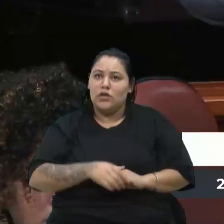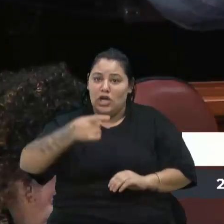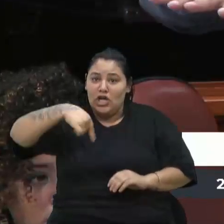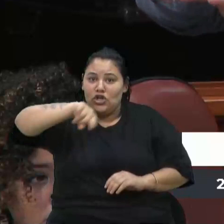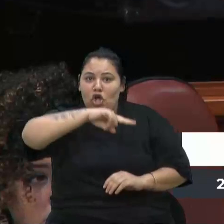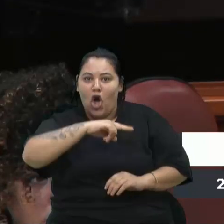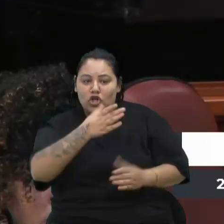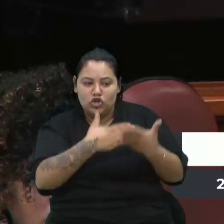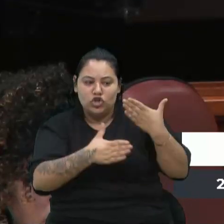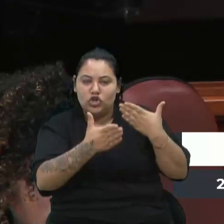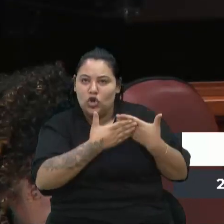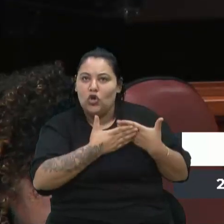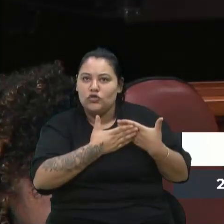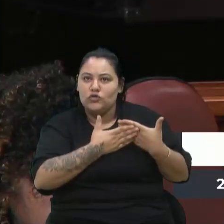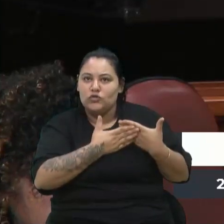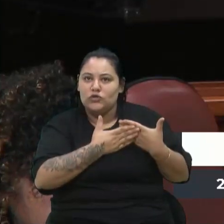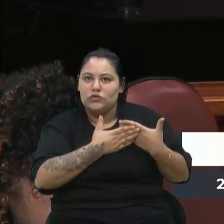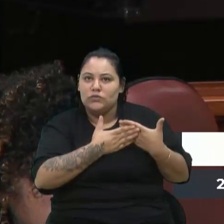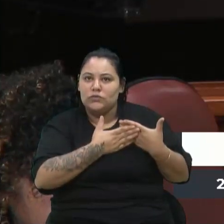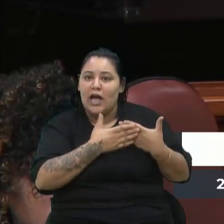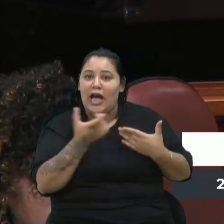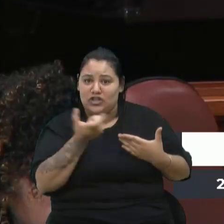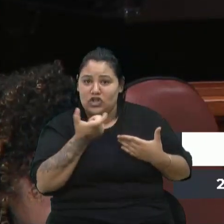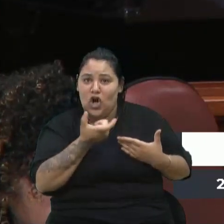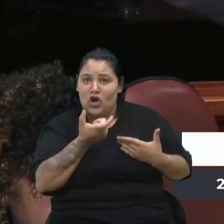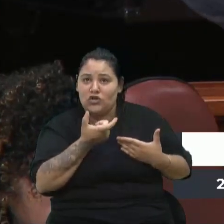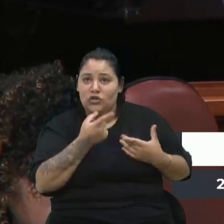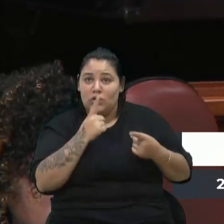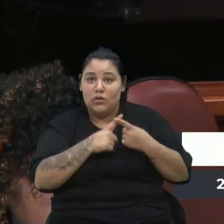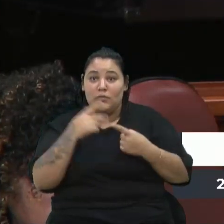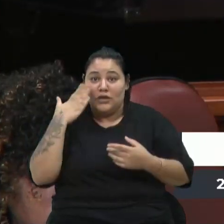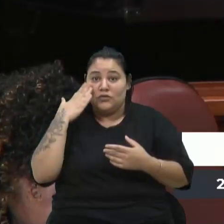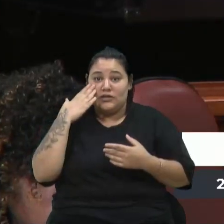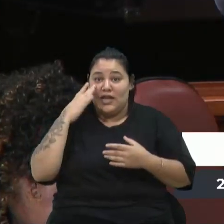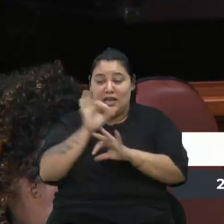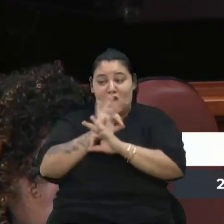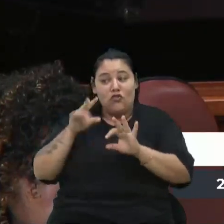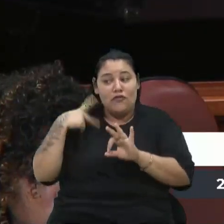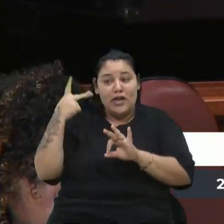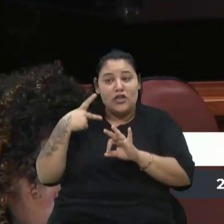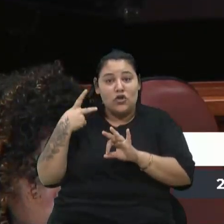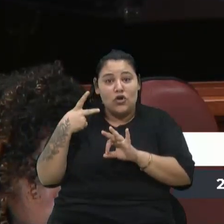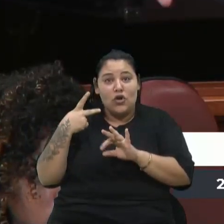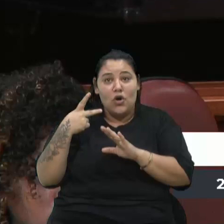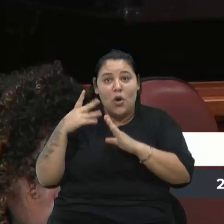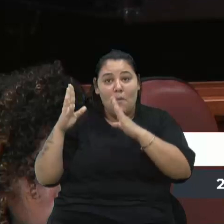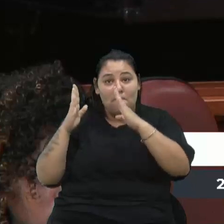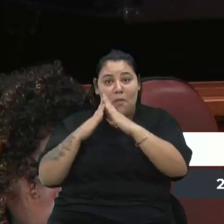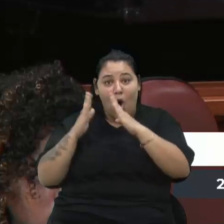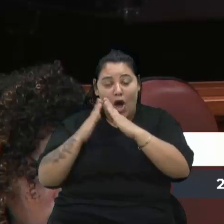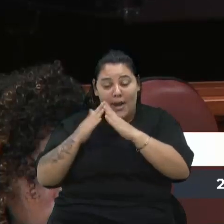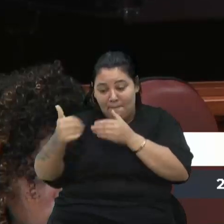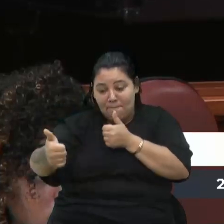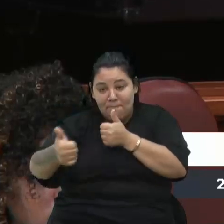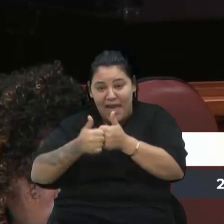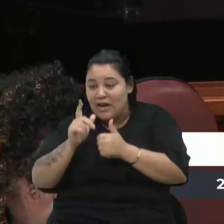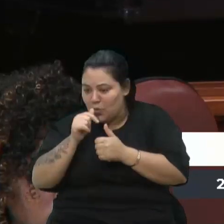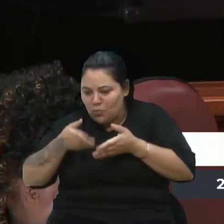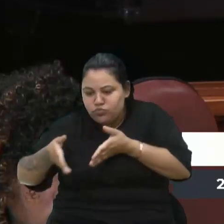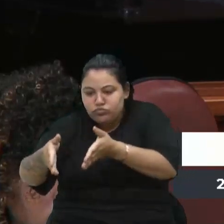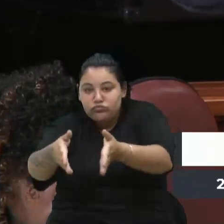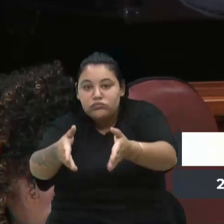filho, porque, pelo que eu sei, ninguém de nós mora na beira do valão. Mas aí existem famílias caxienses,